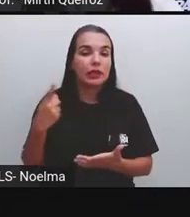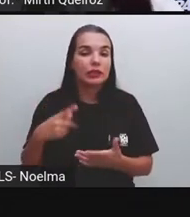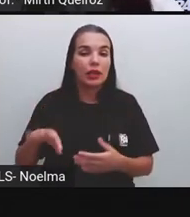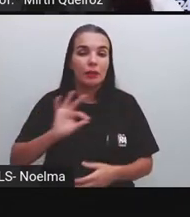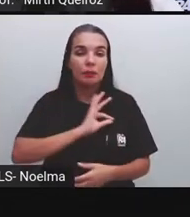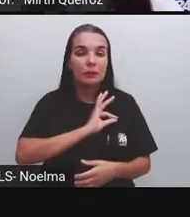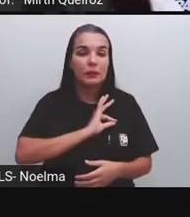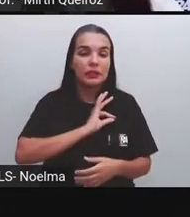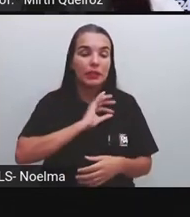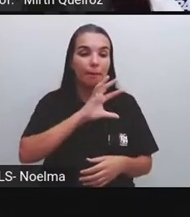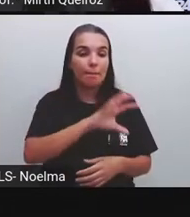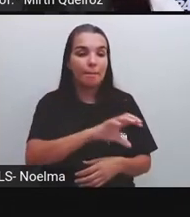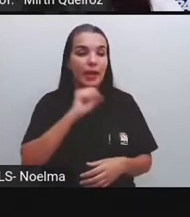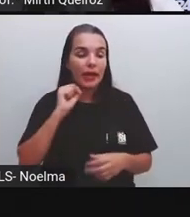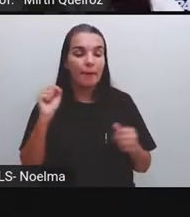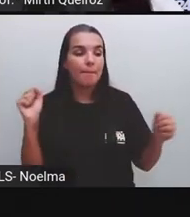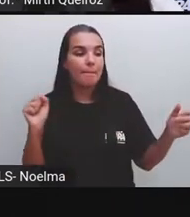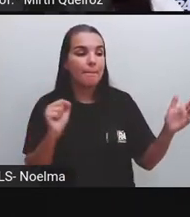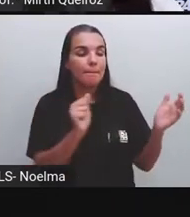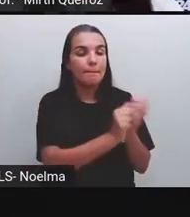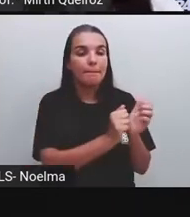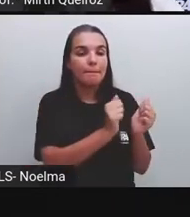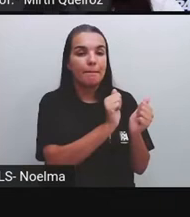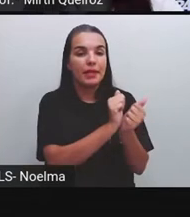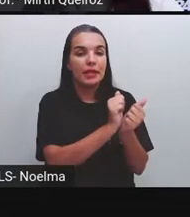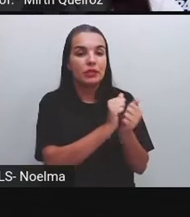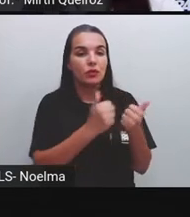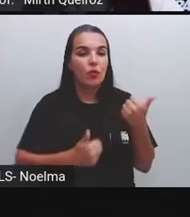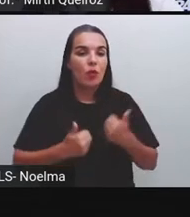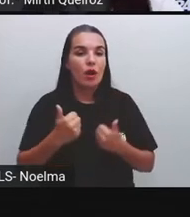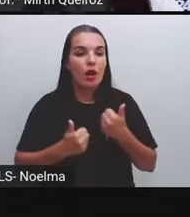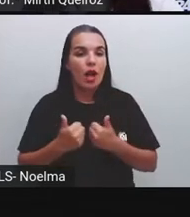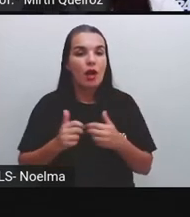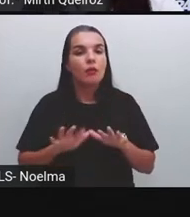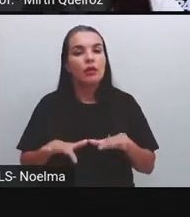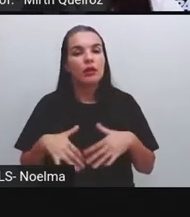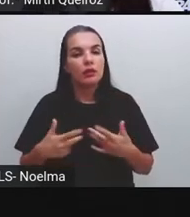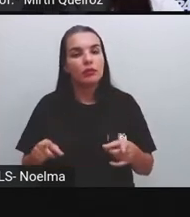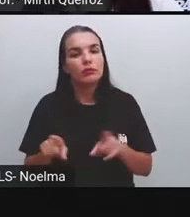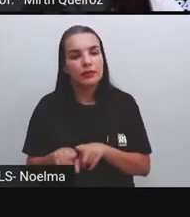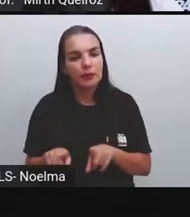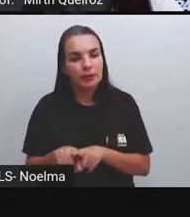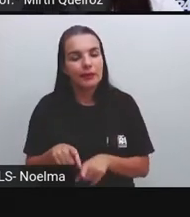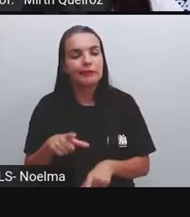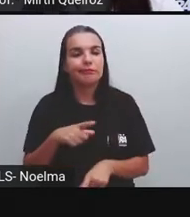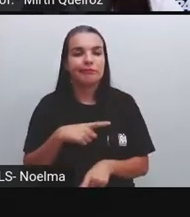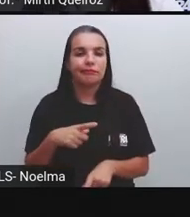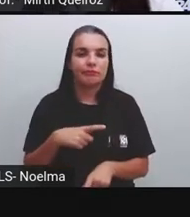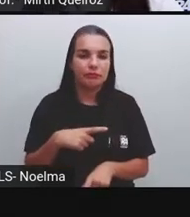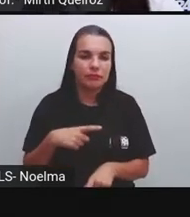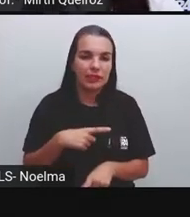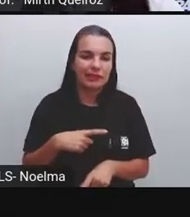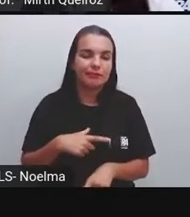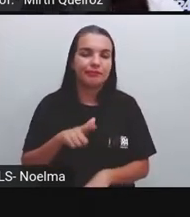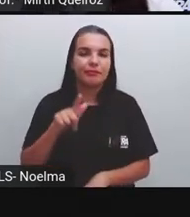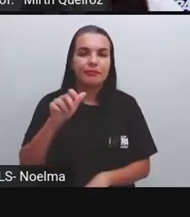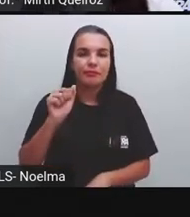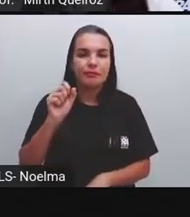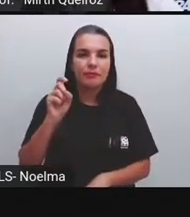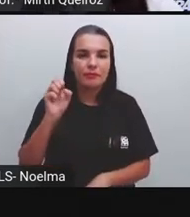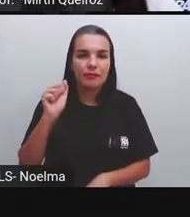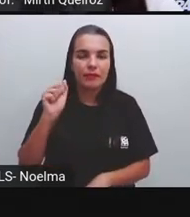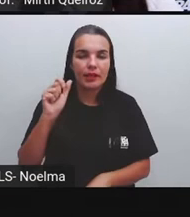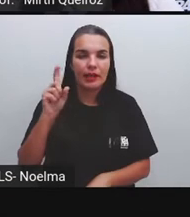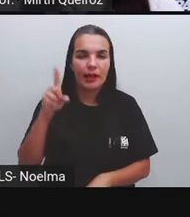é uma grande quantidade de carros, veículos muito velhos, e que causa mais ainda a emissão de gás poluentes na